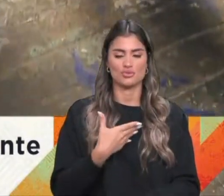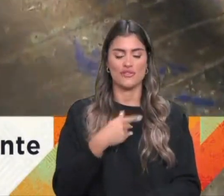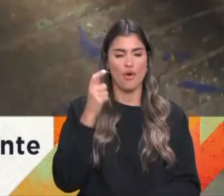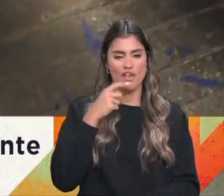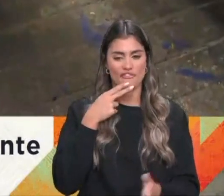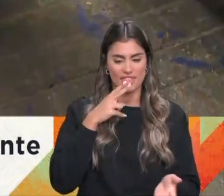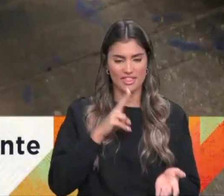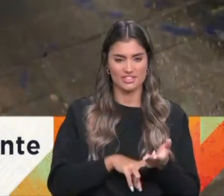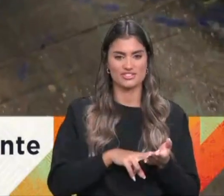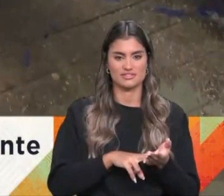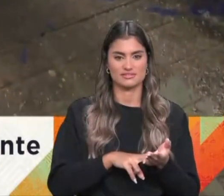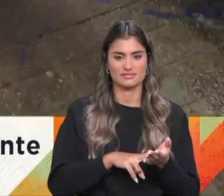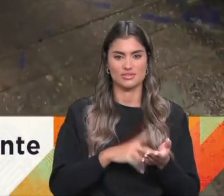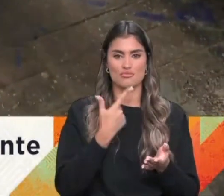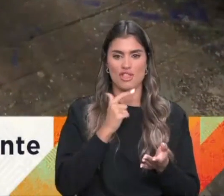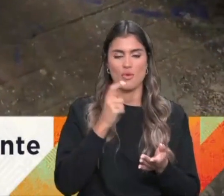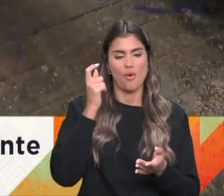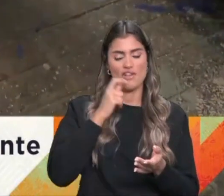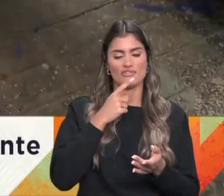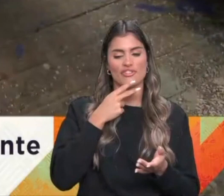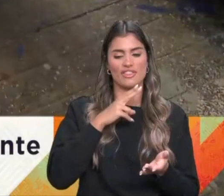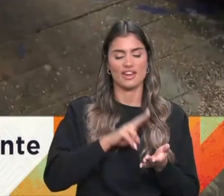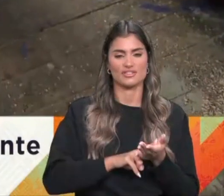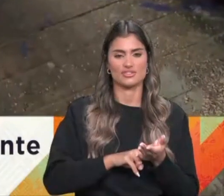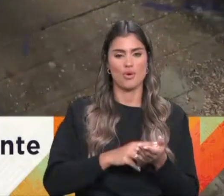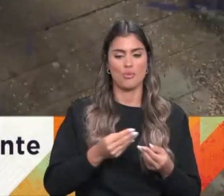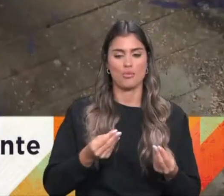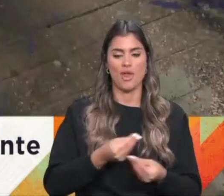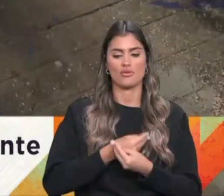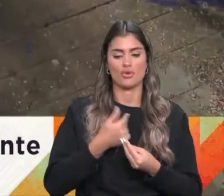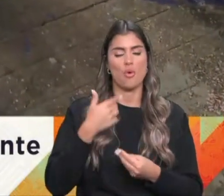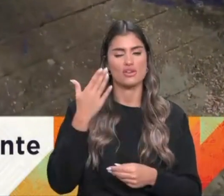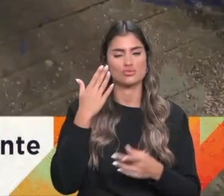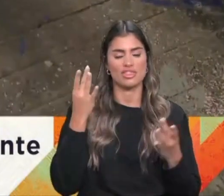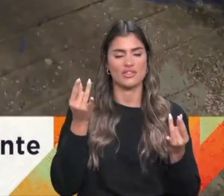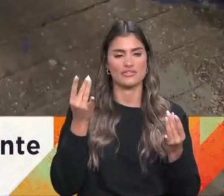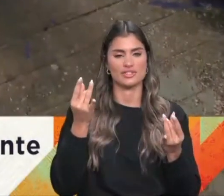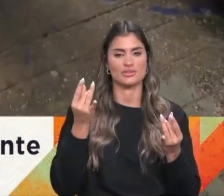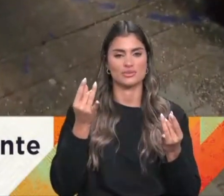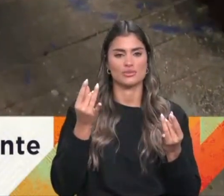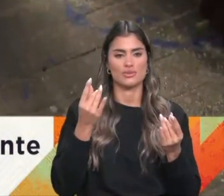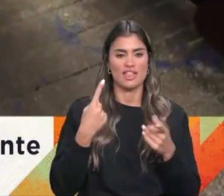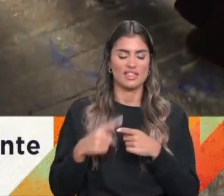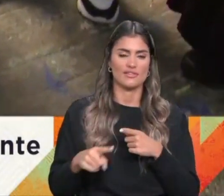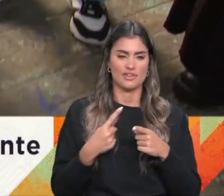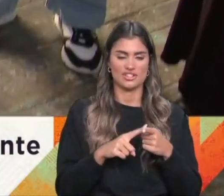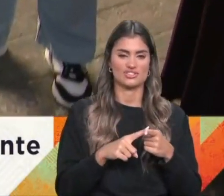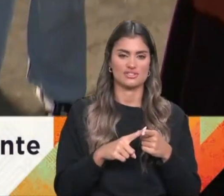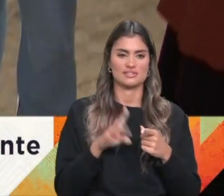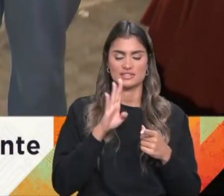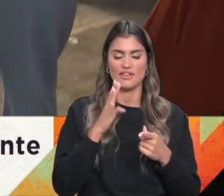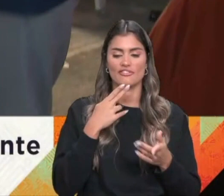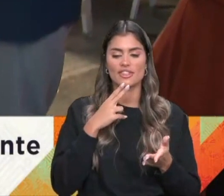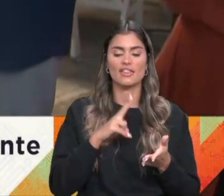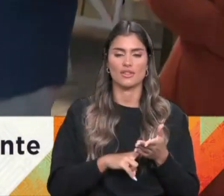verdadeiras, na impossibilidade de ter ovelhas verdadeiras, temos este plus que eu acho muito divertido, e temos várias em cena, e que na verdade tem um